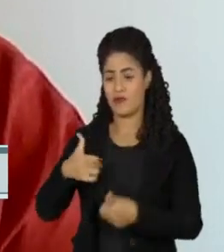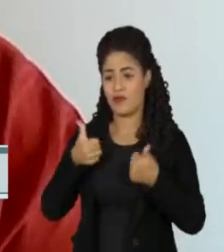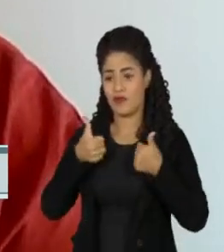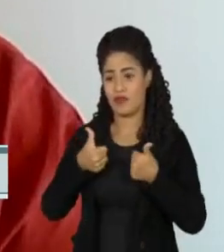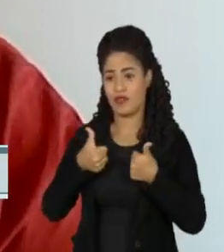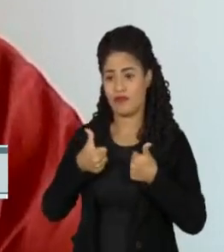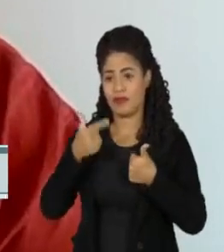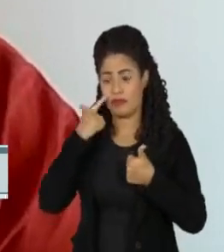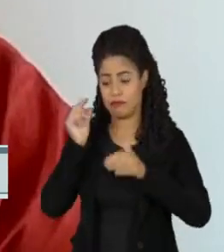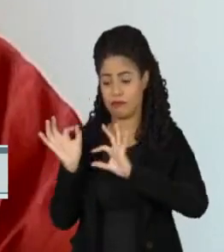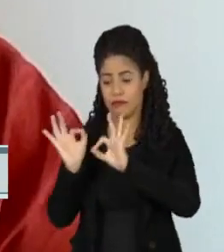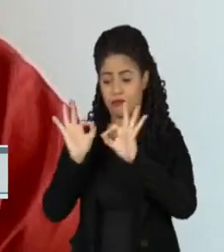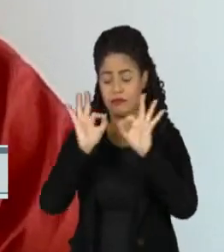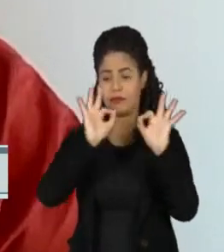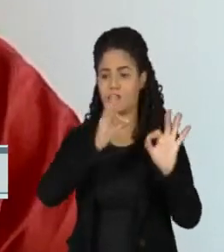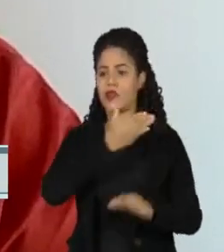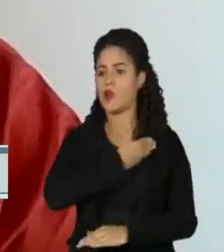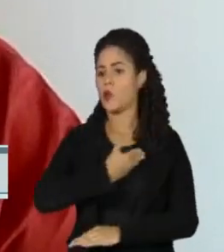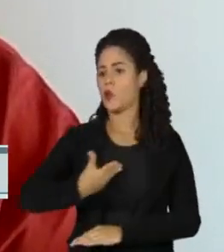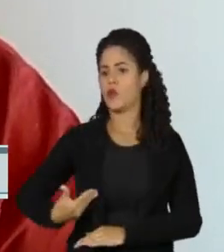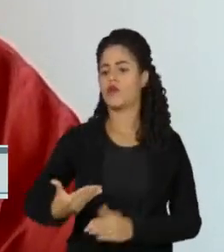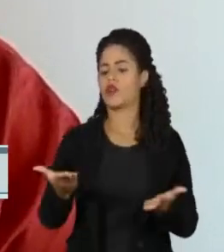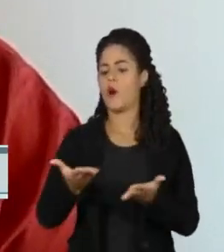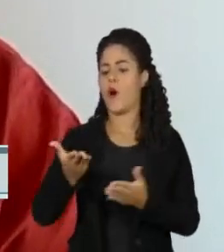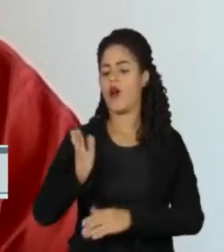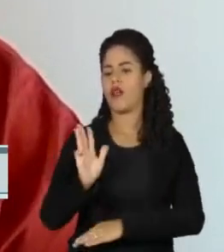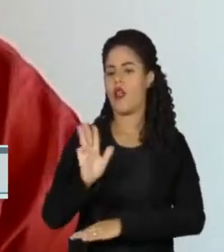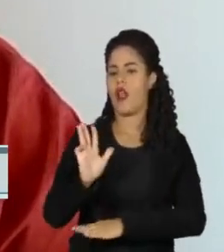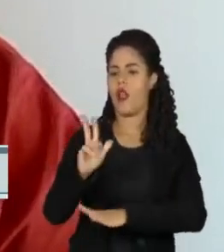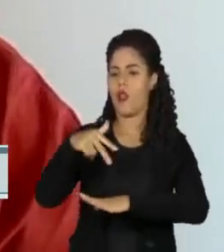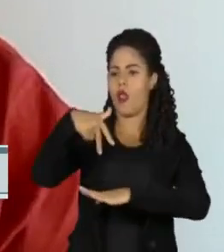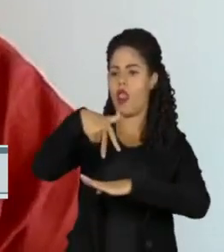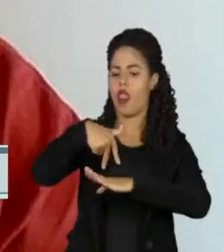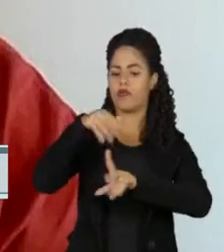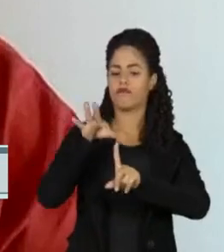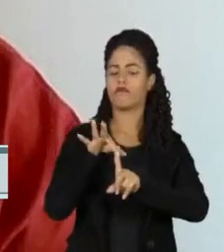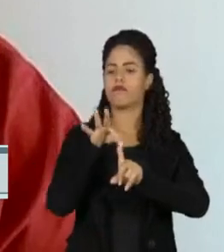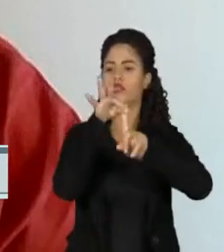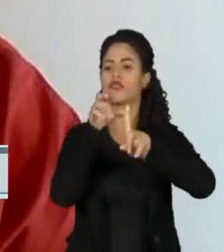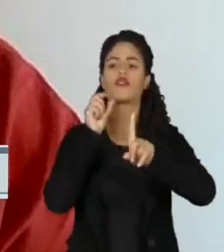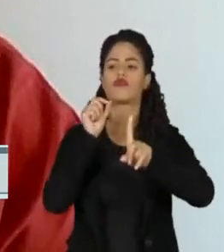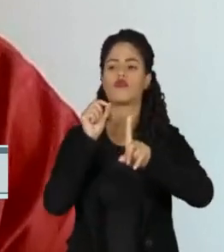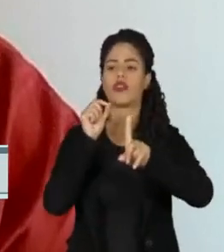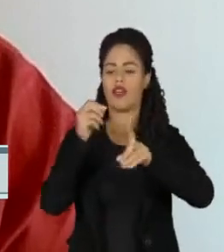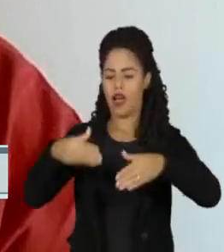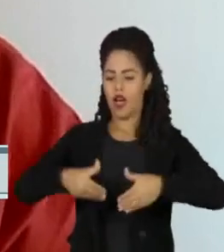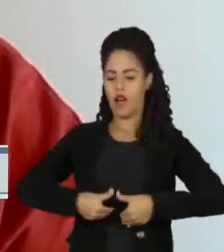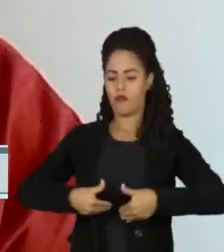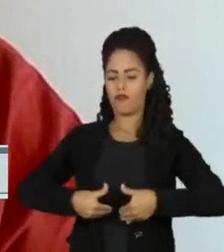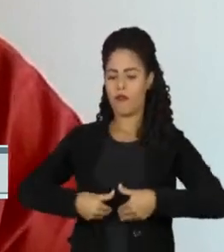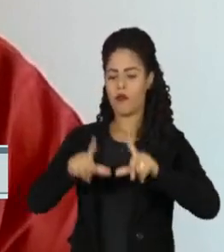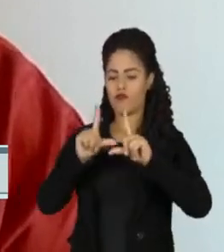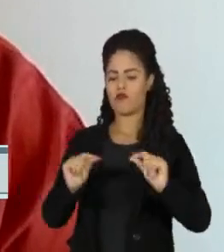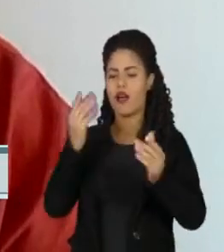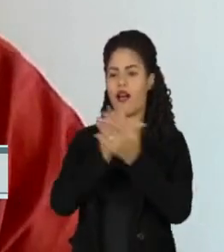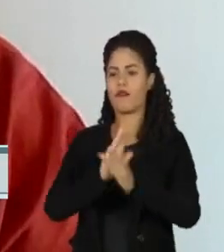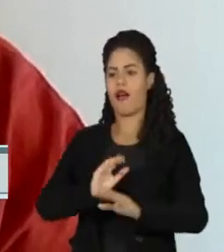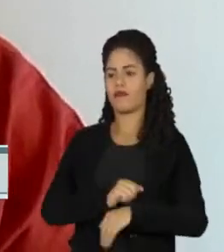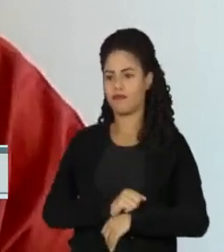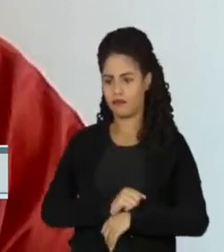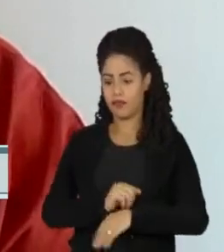desse novo governo é a prioridade, né? A prioridade de garantir uma alimentação adequada